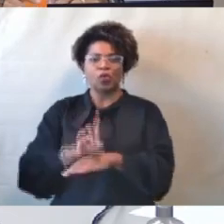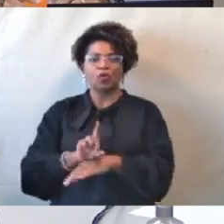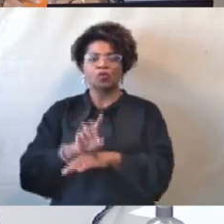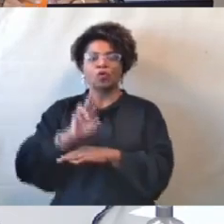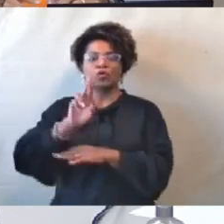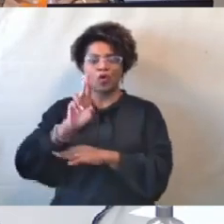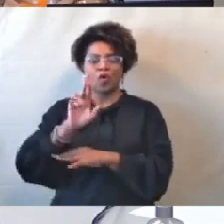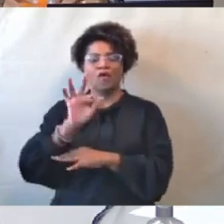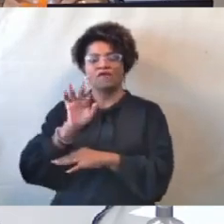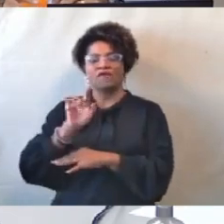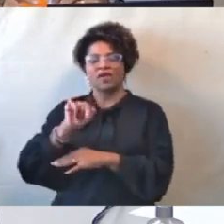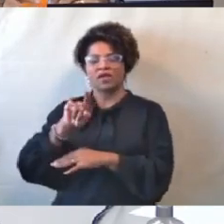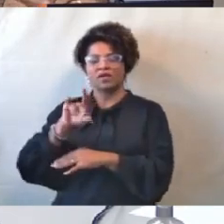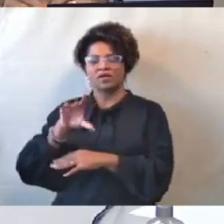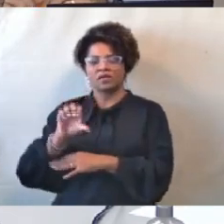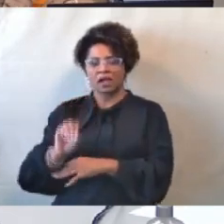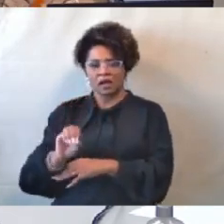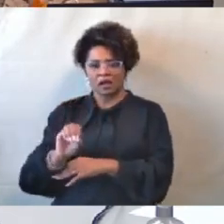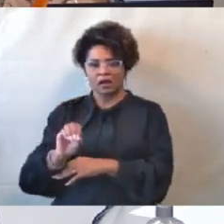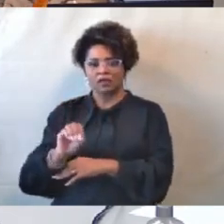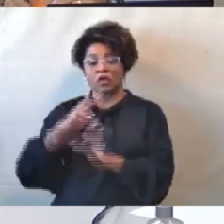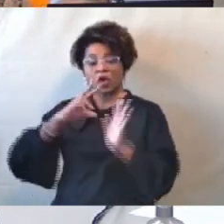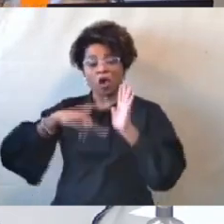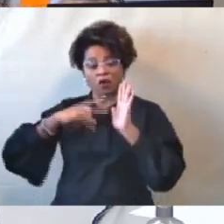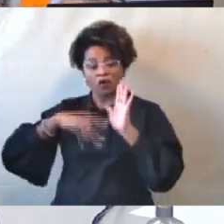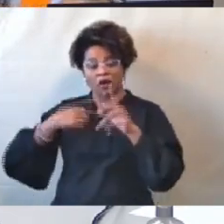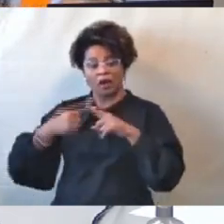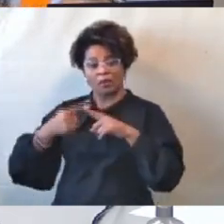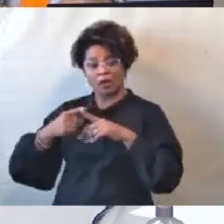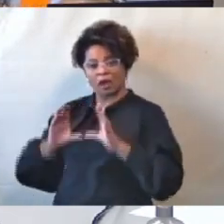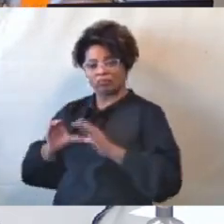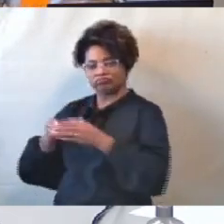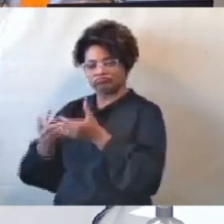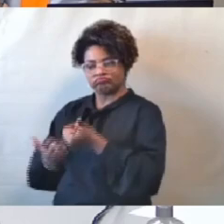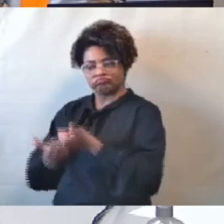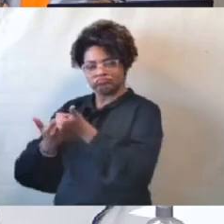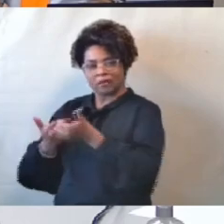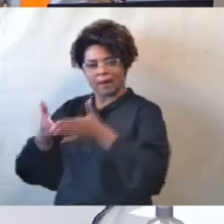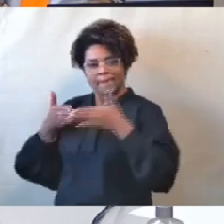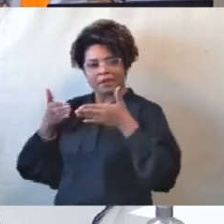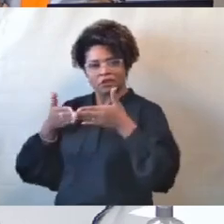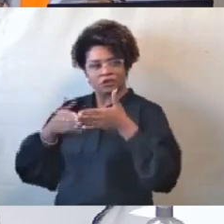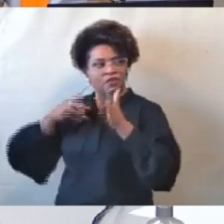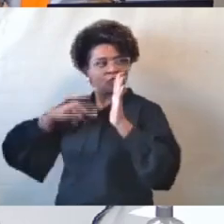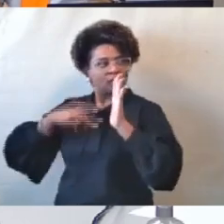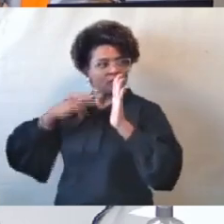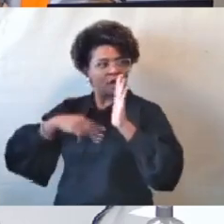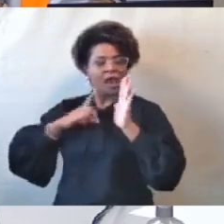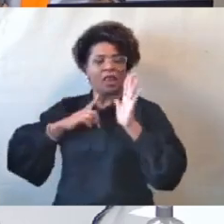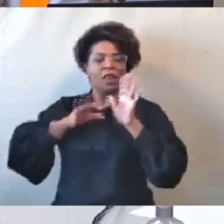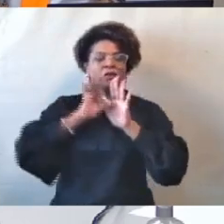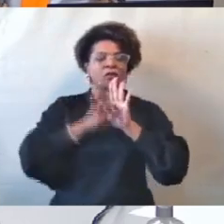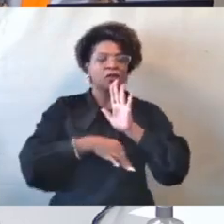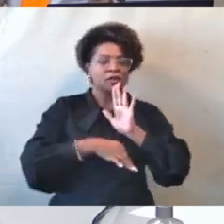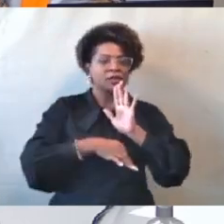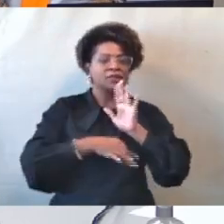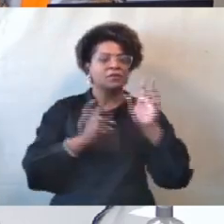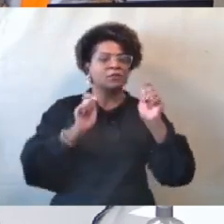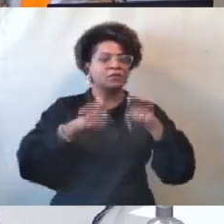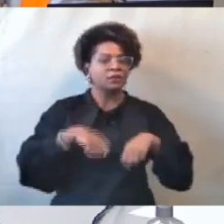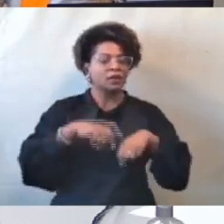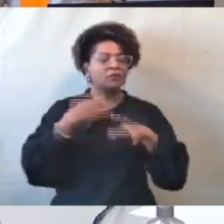todo, pedido aqui, por solicitação da nossa assessoria, sobre as razões para a contratação por inegibilidade de licitação de empresa